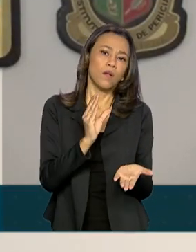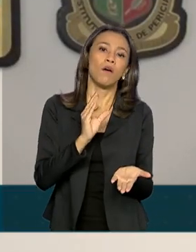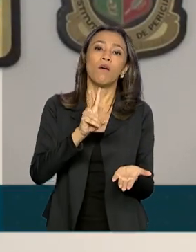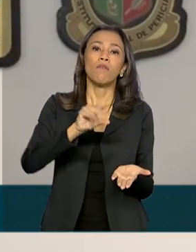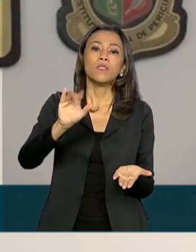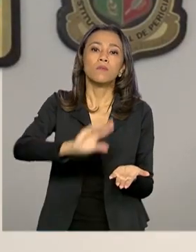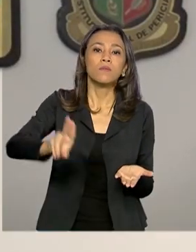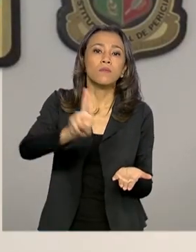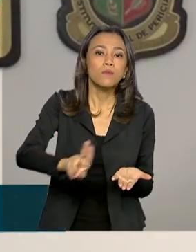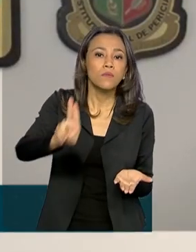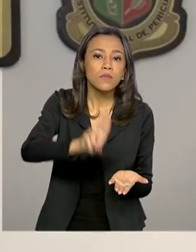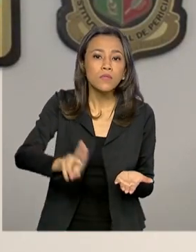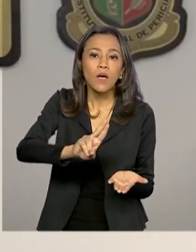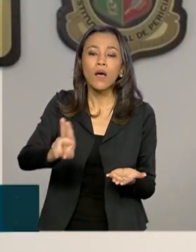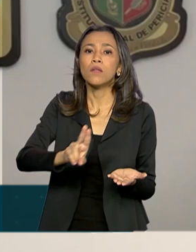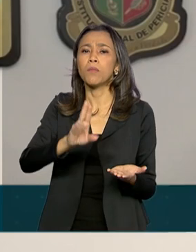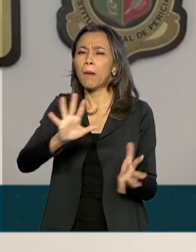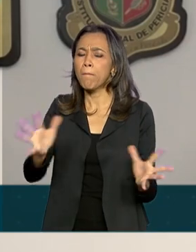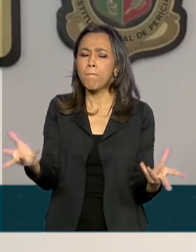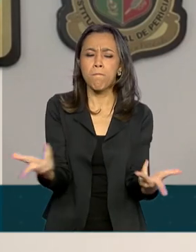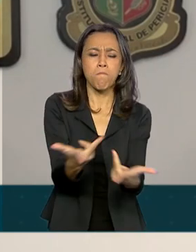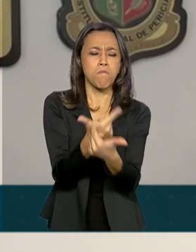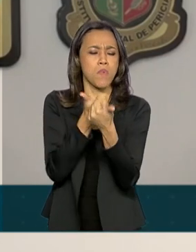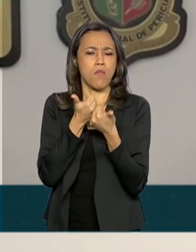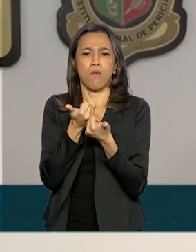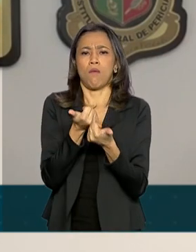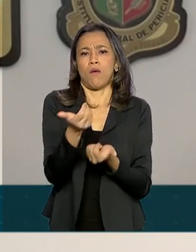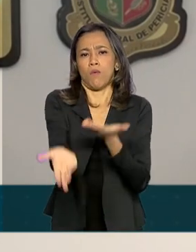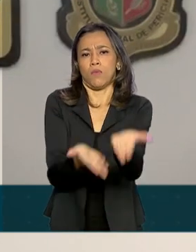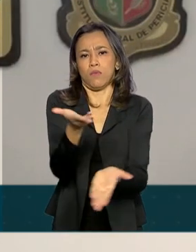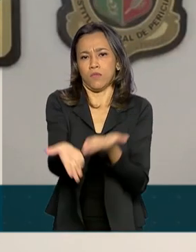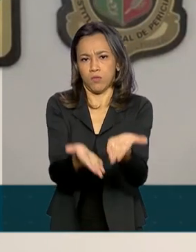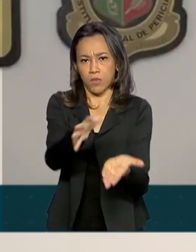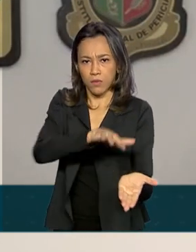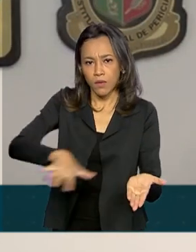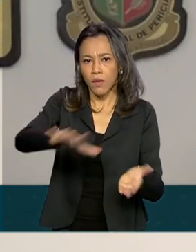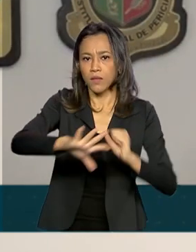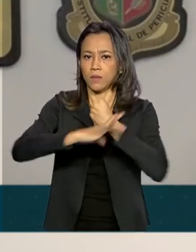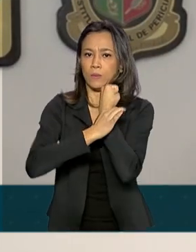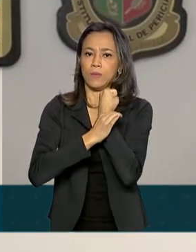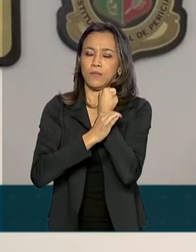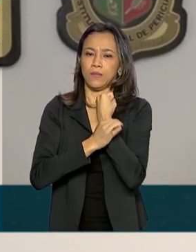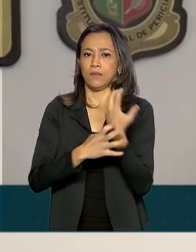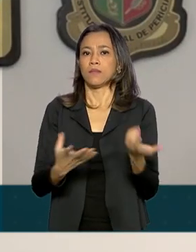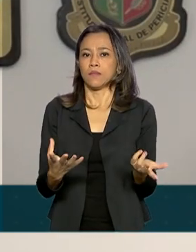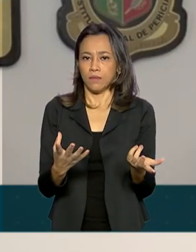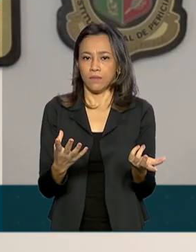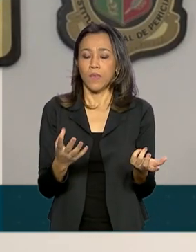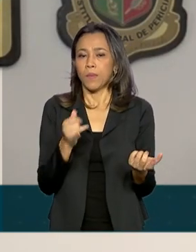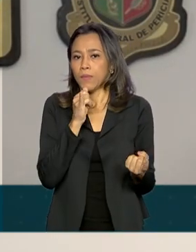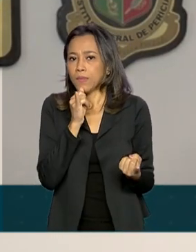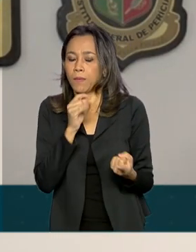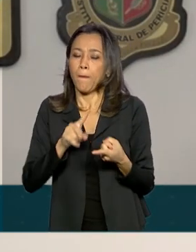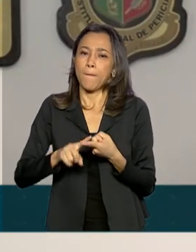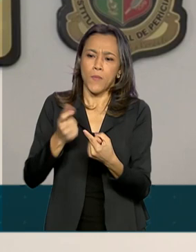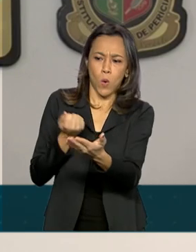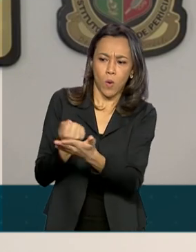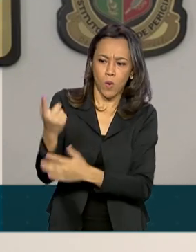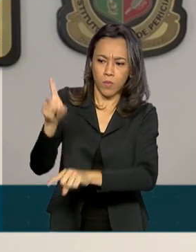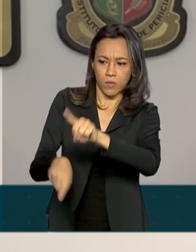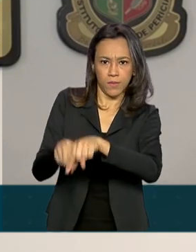da qualidade do serviço de segurança pública, tal como, por exemplo, na aquisição de